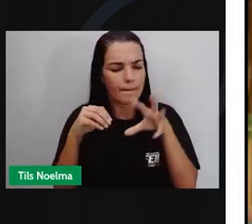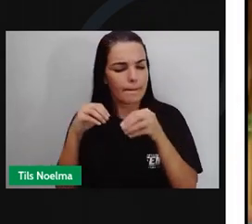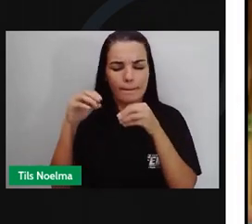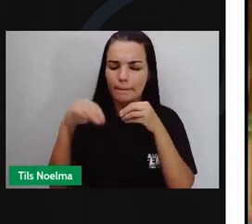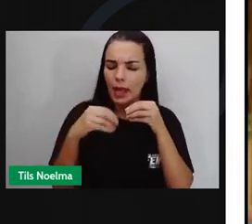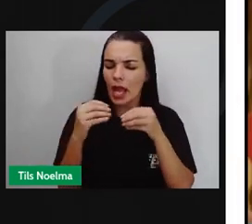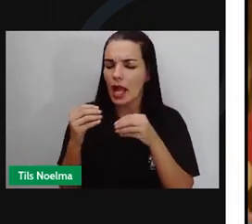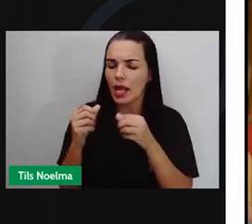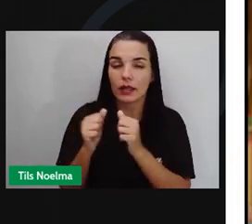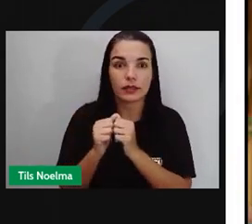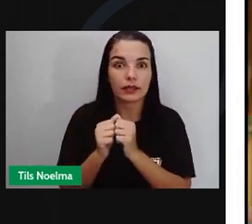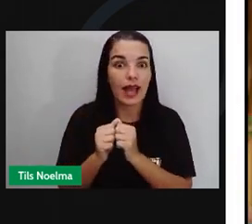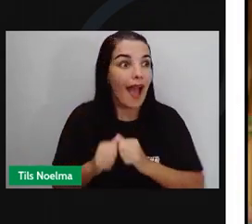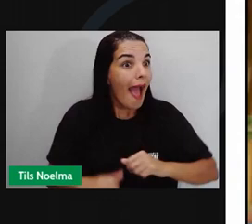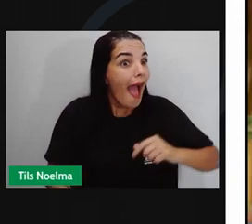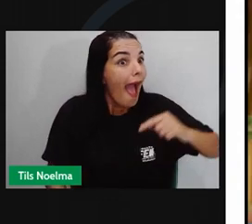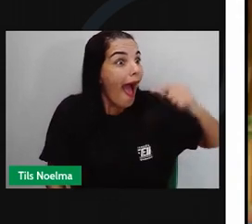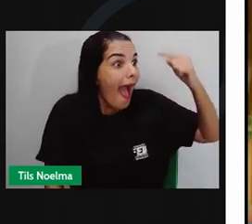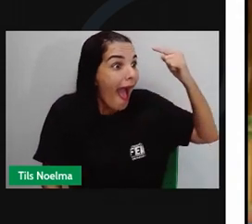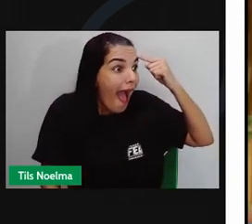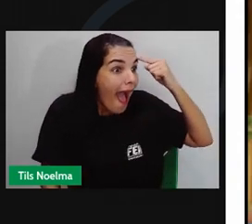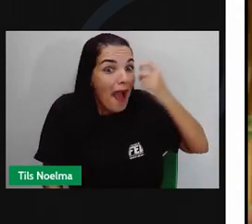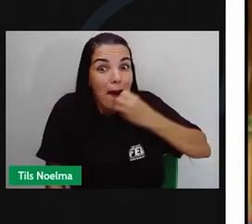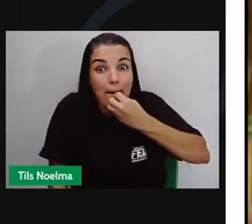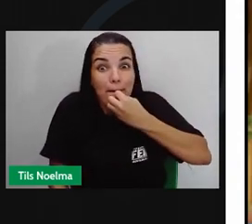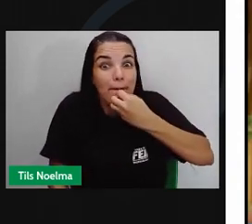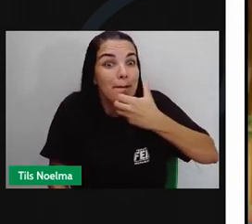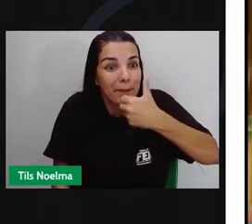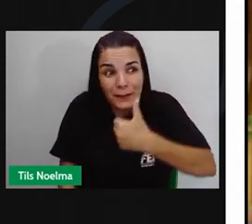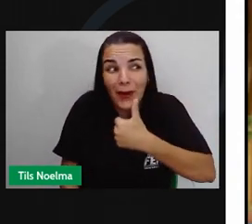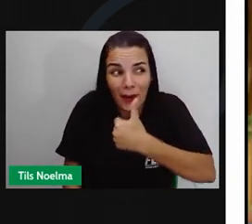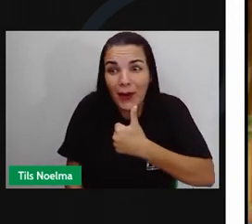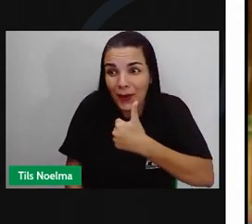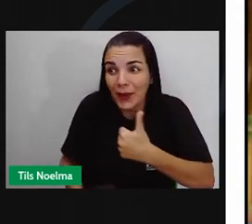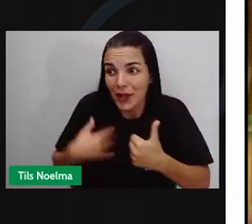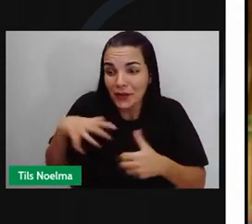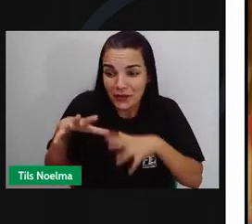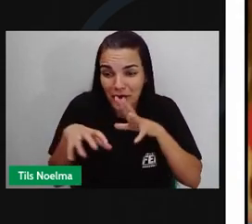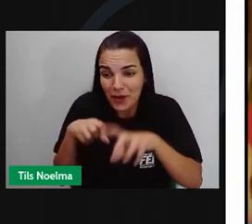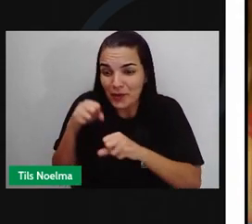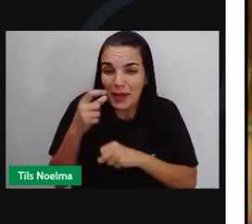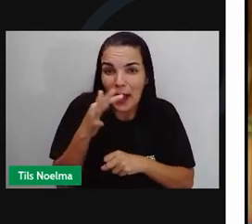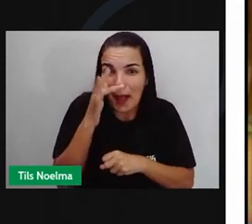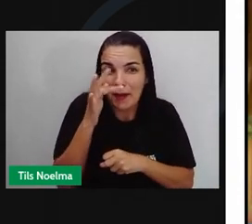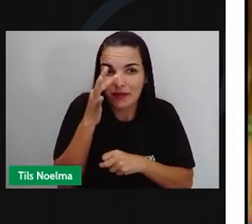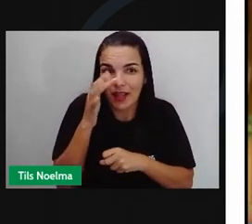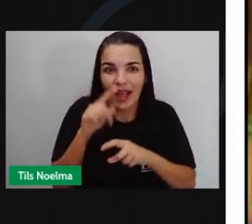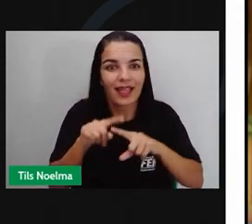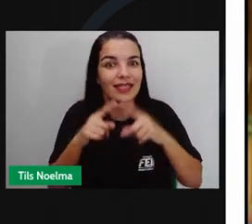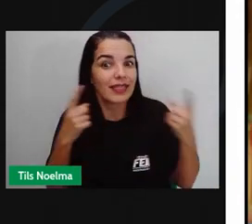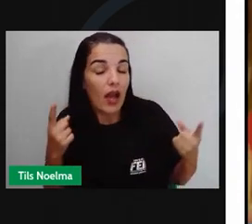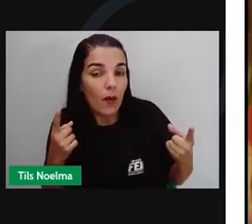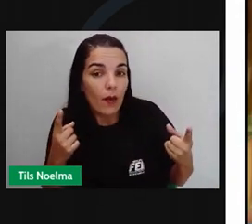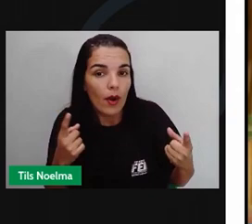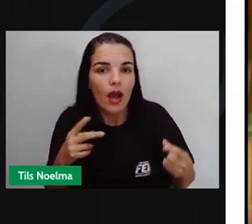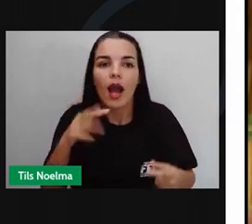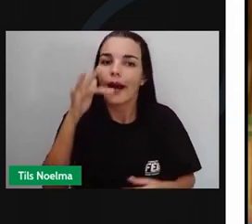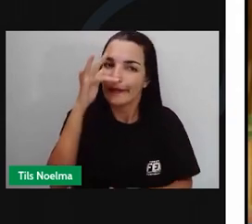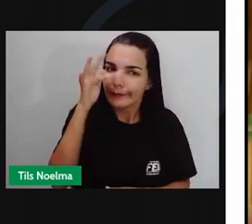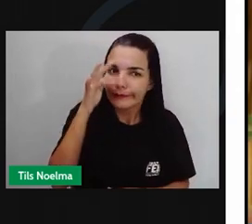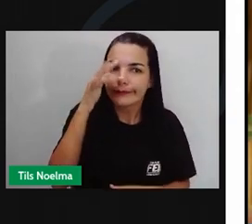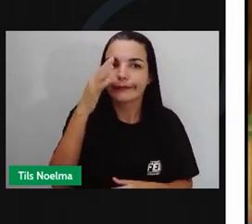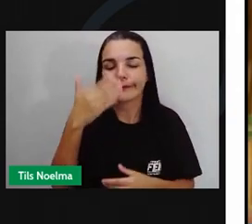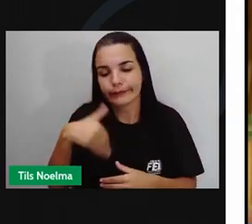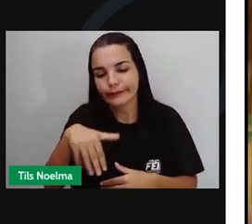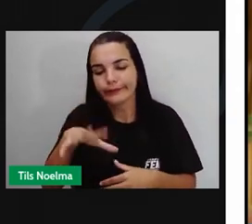Sabe que é uma boa ideia Muito bom, seu lobo E a chapéuzinho Foi pegar umas